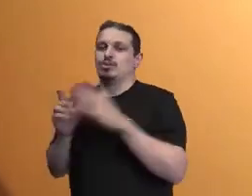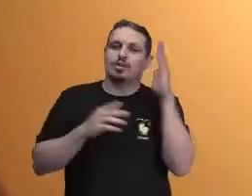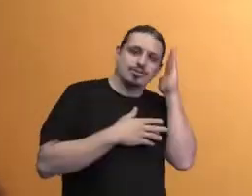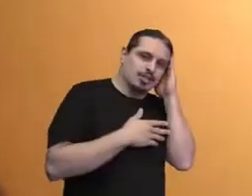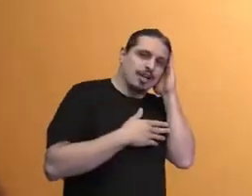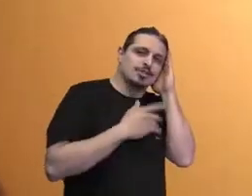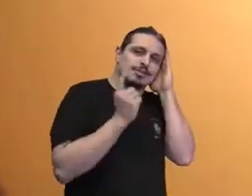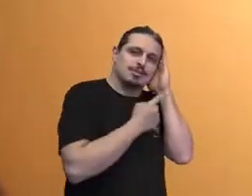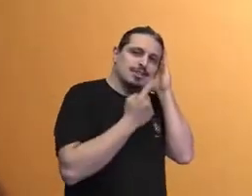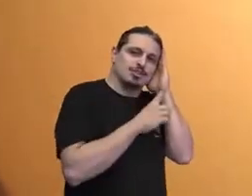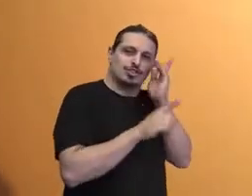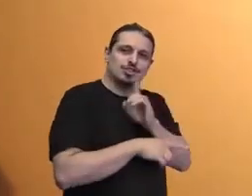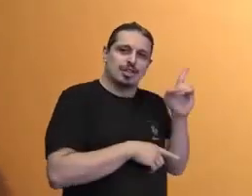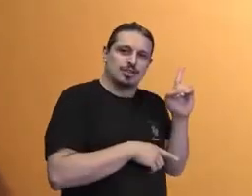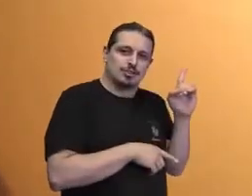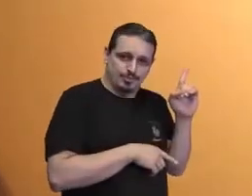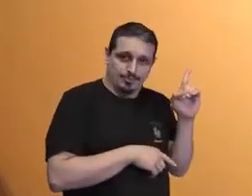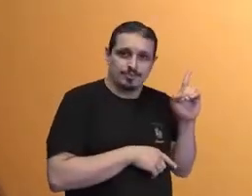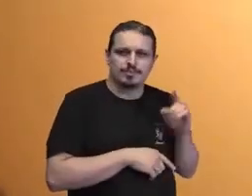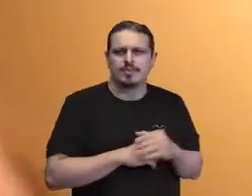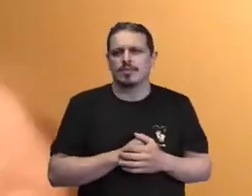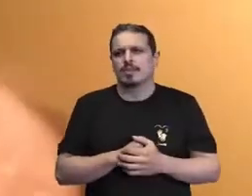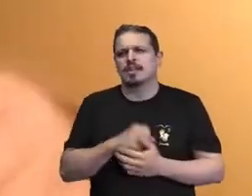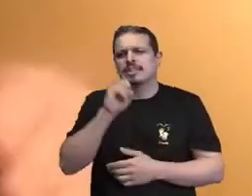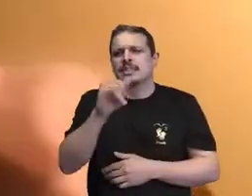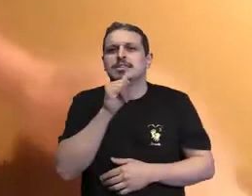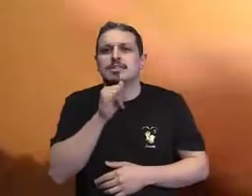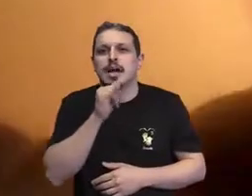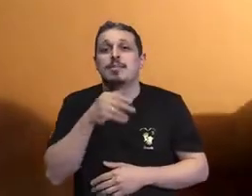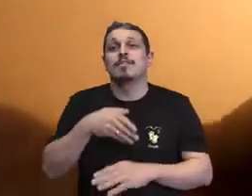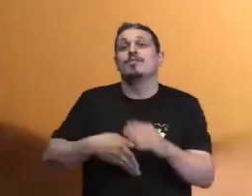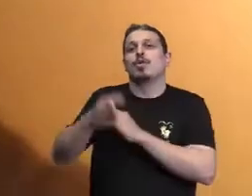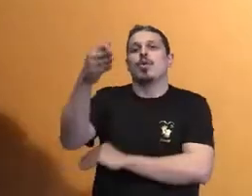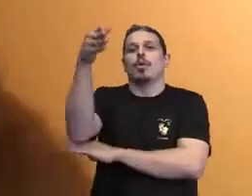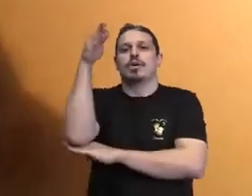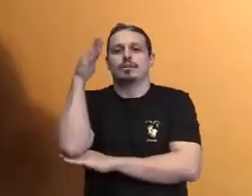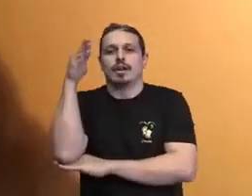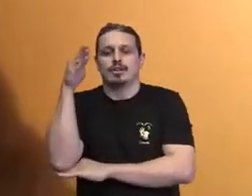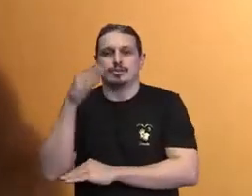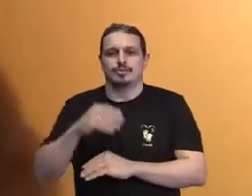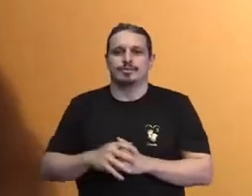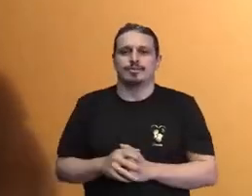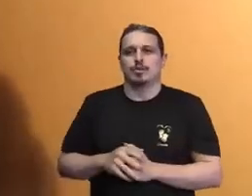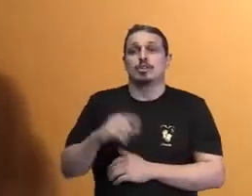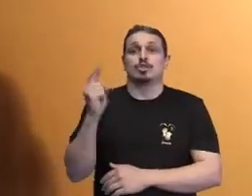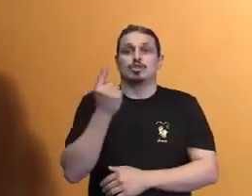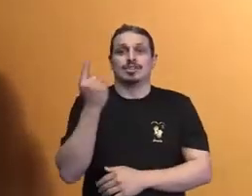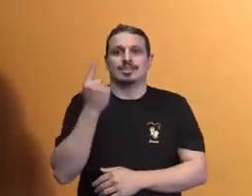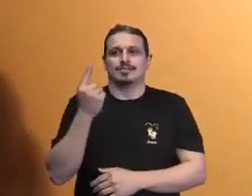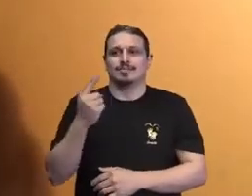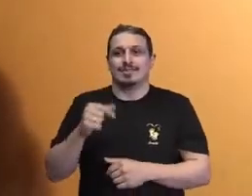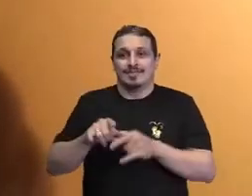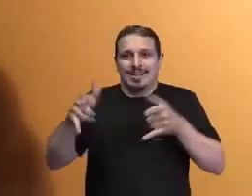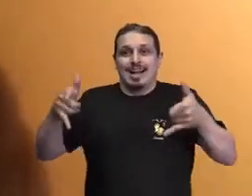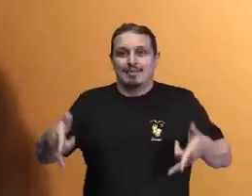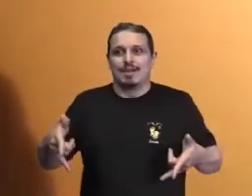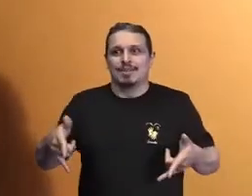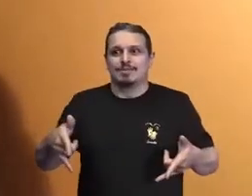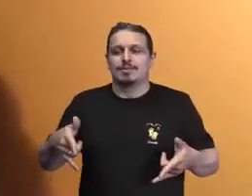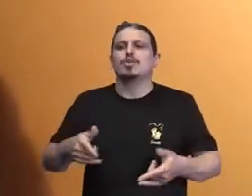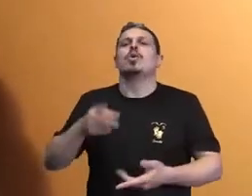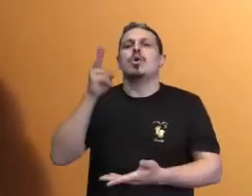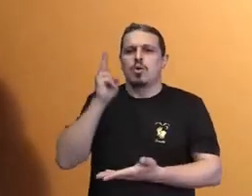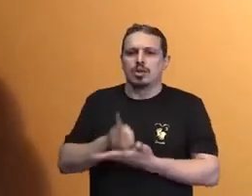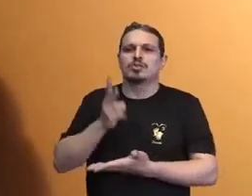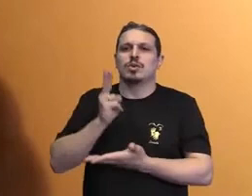dorme sozinha naquele canto, encolhida, como se tivesse uma multidão do outro lado. Olha só. Tem